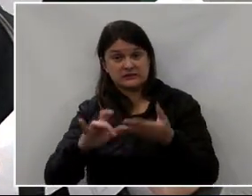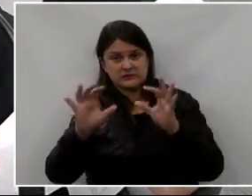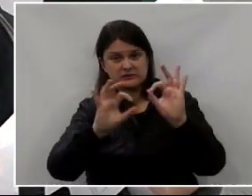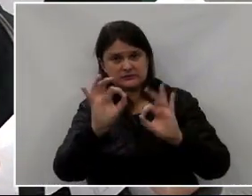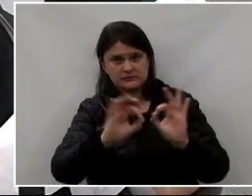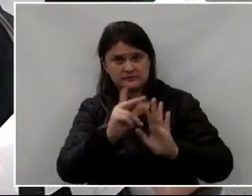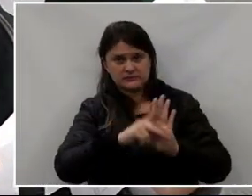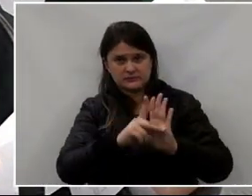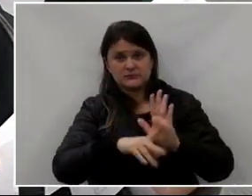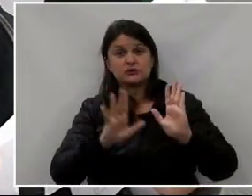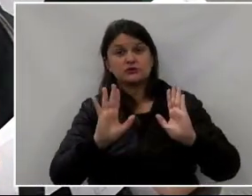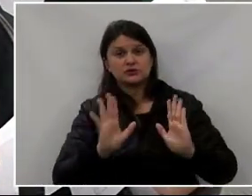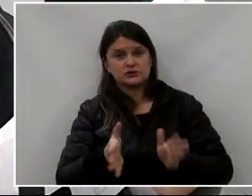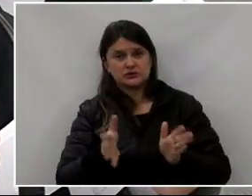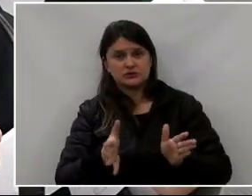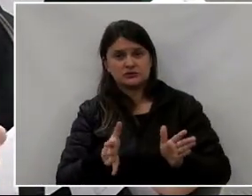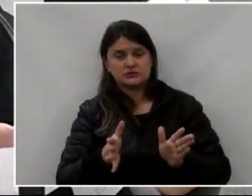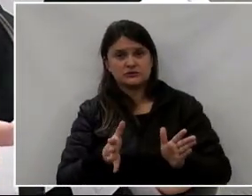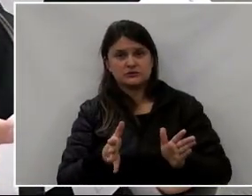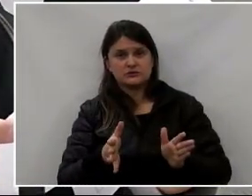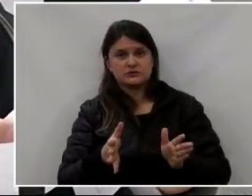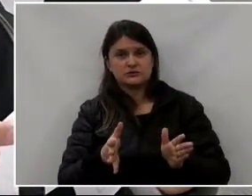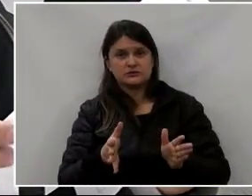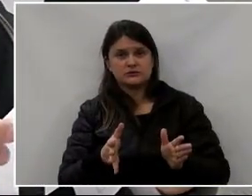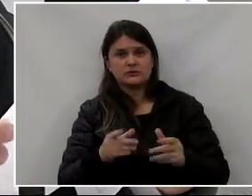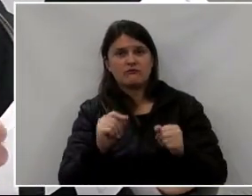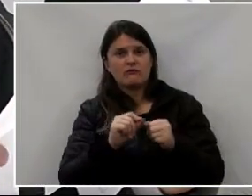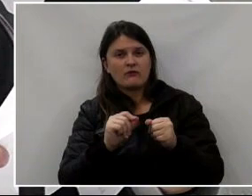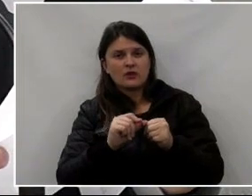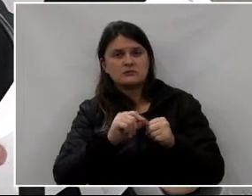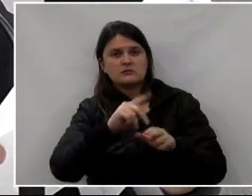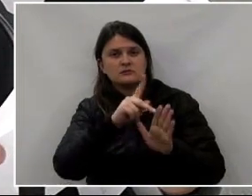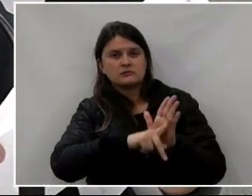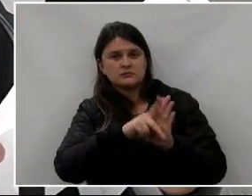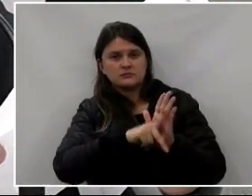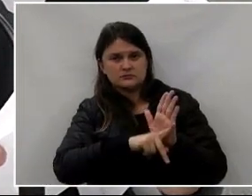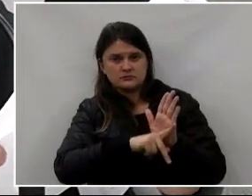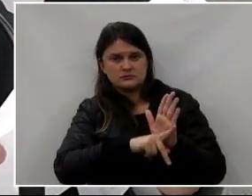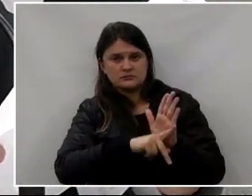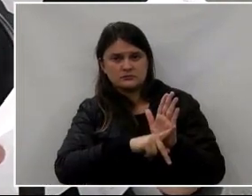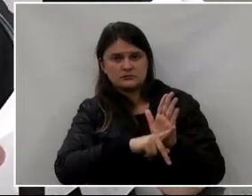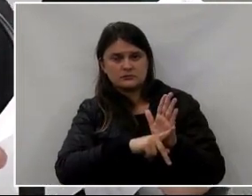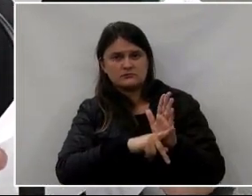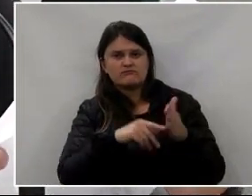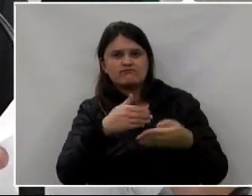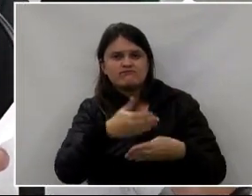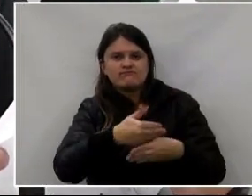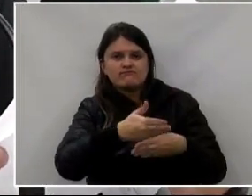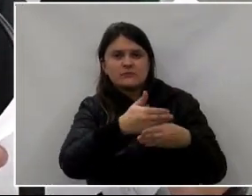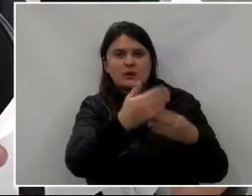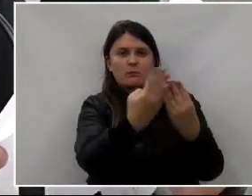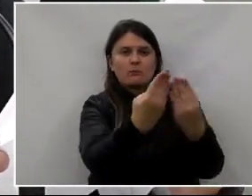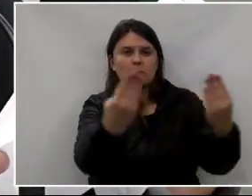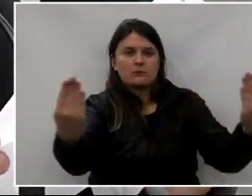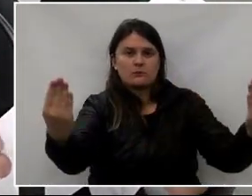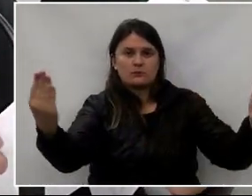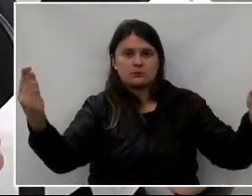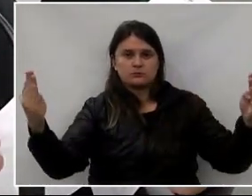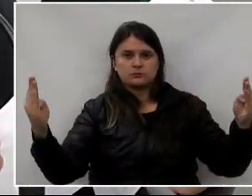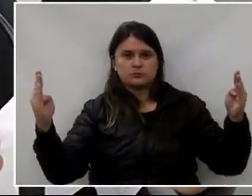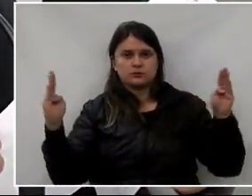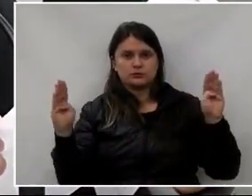planejamento já está fazendo o projeto para a construção do muro lá no entorno